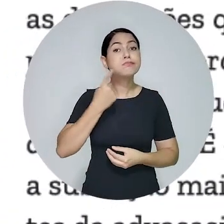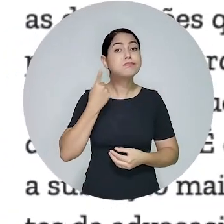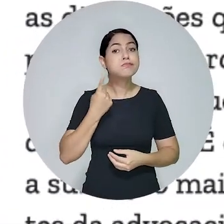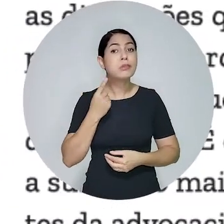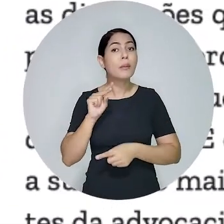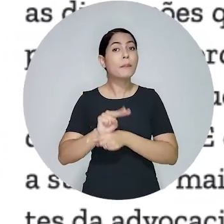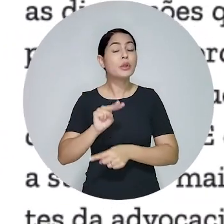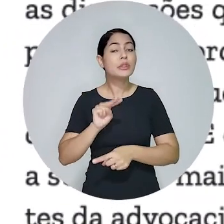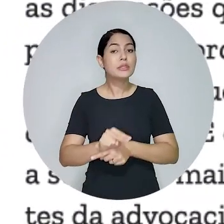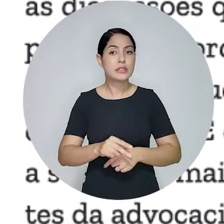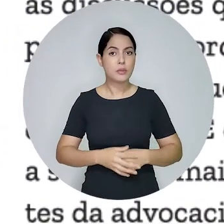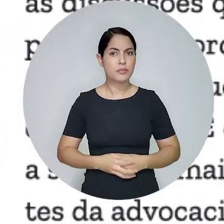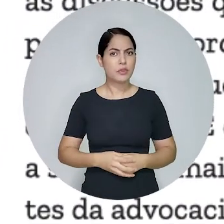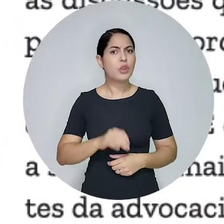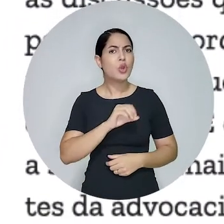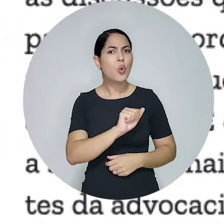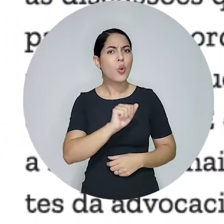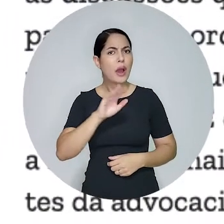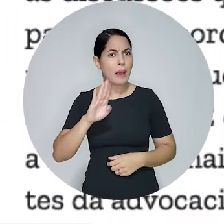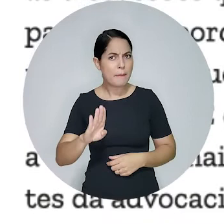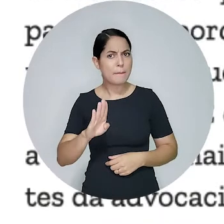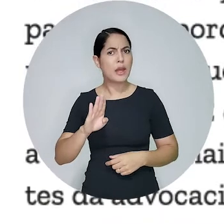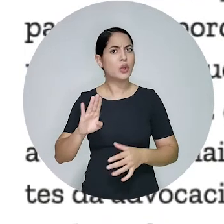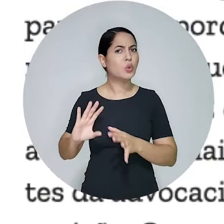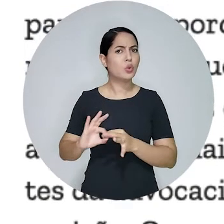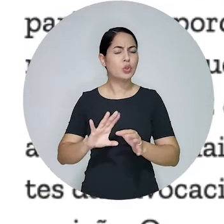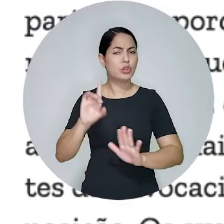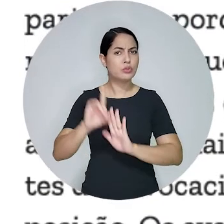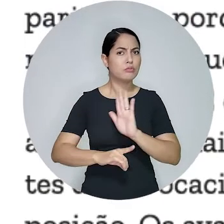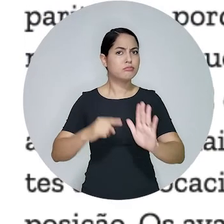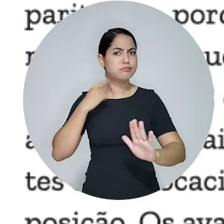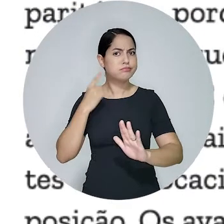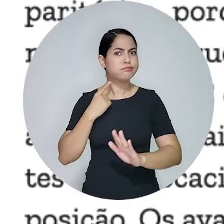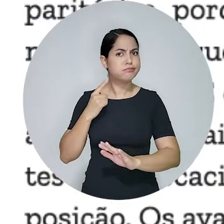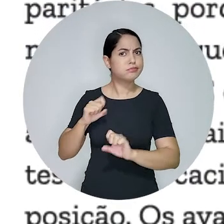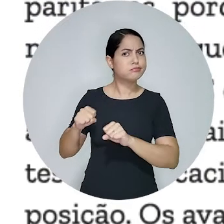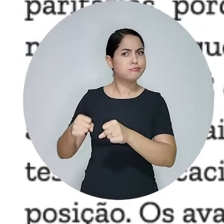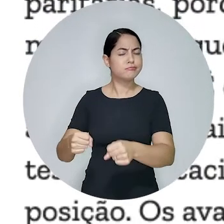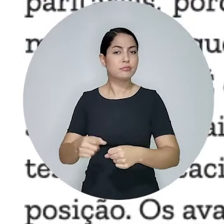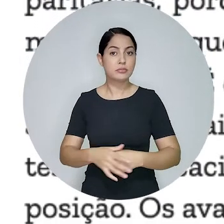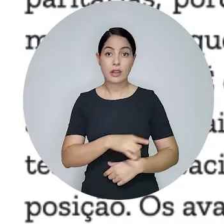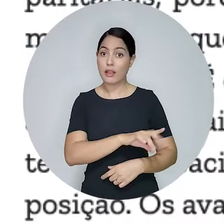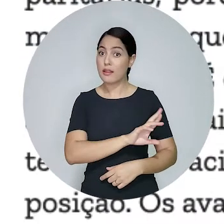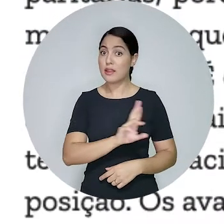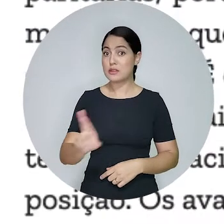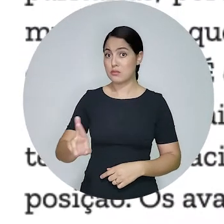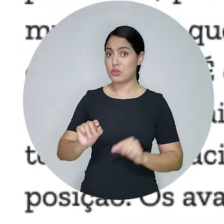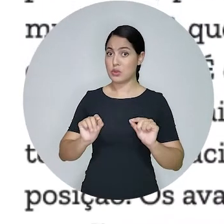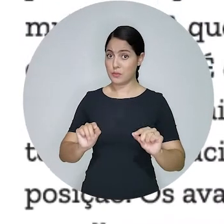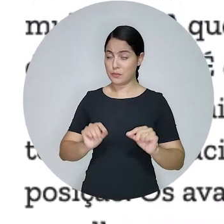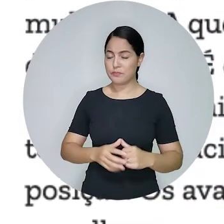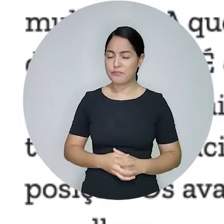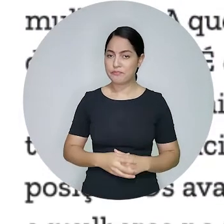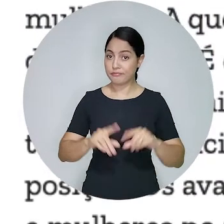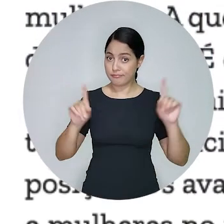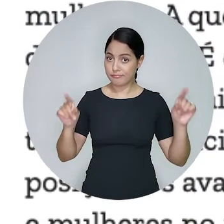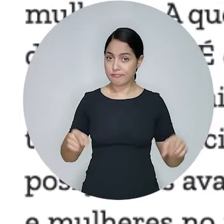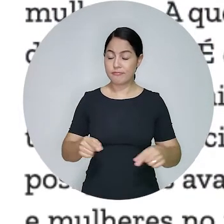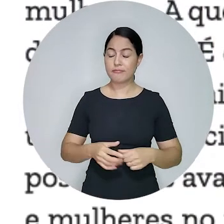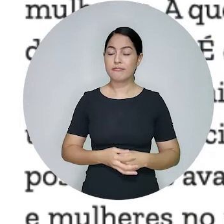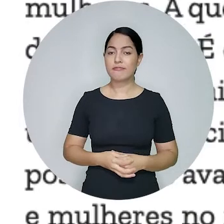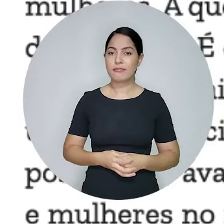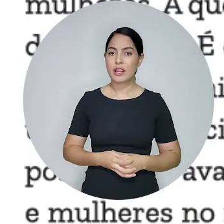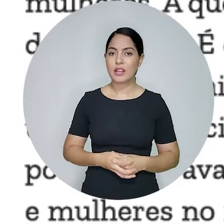advocacia e às ações da OAB em defesa das prerrogativas dos advogados. Em resposta à pergunta, Simonetti afirmou,